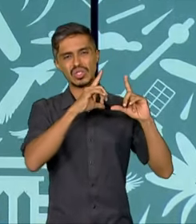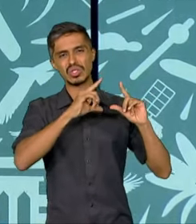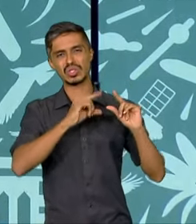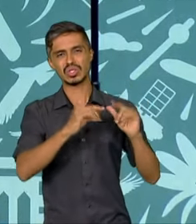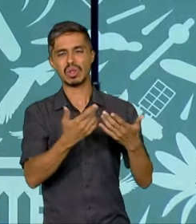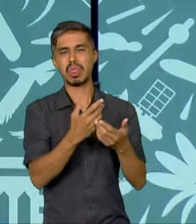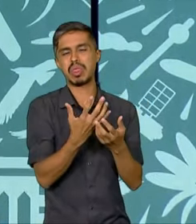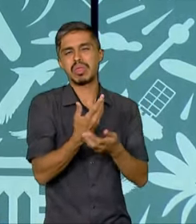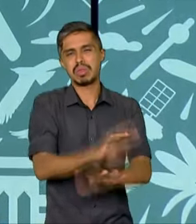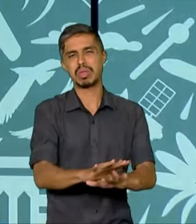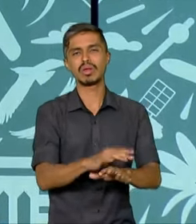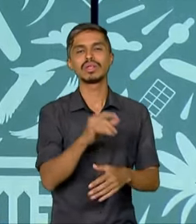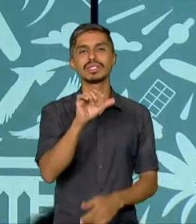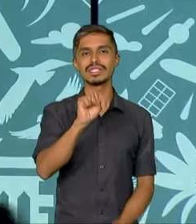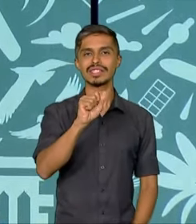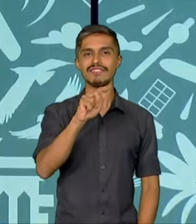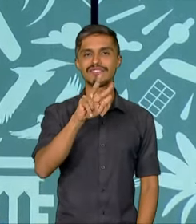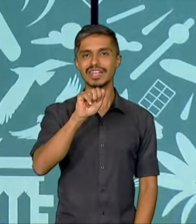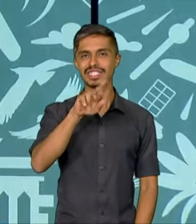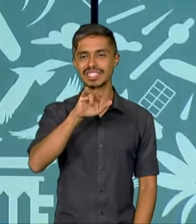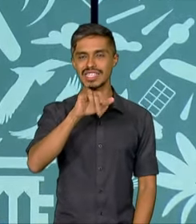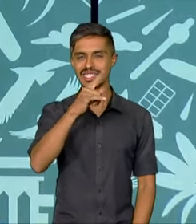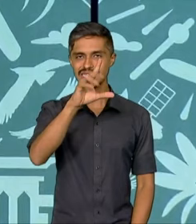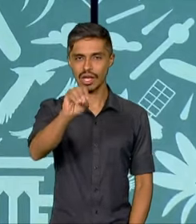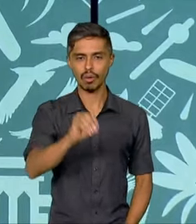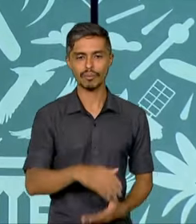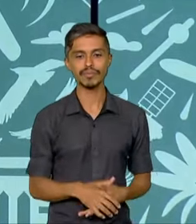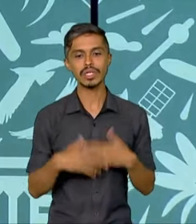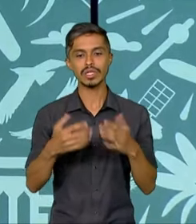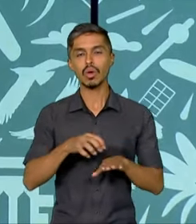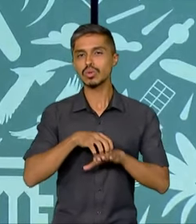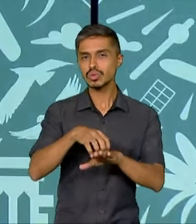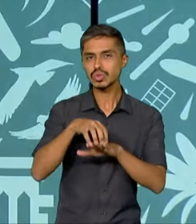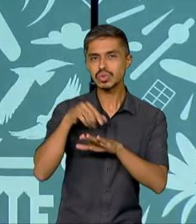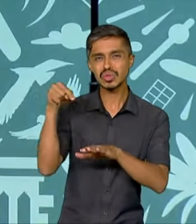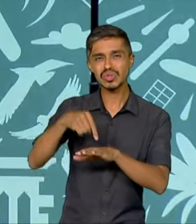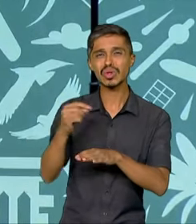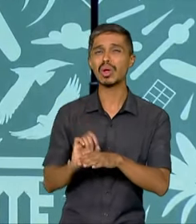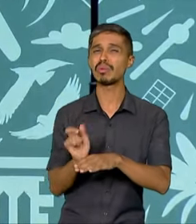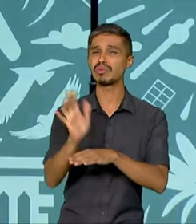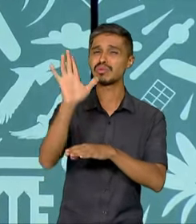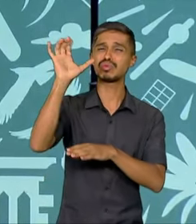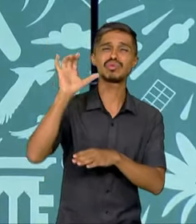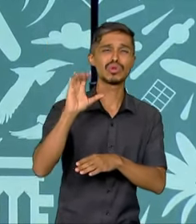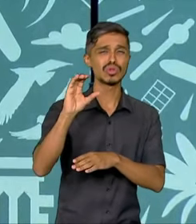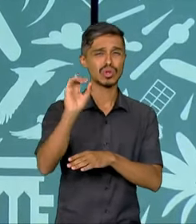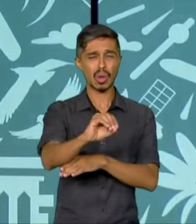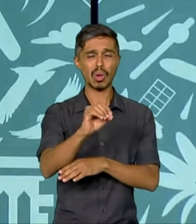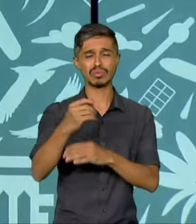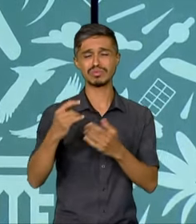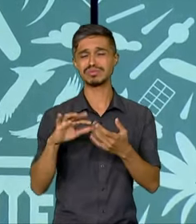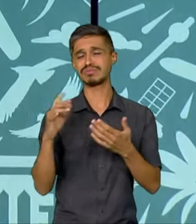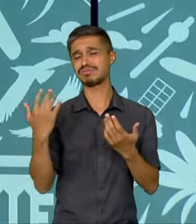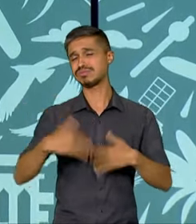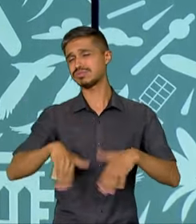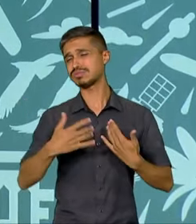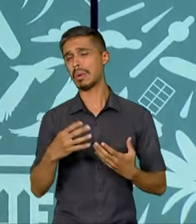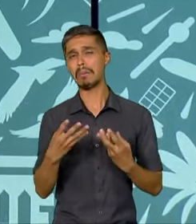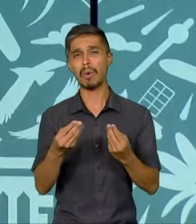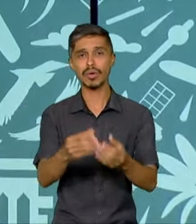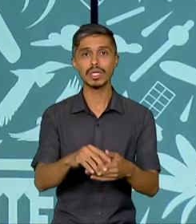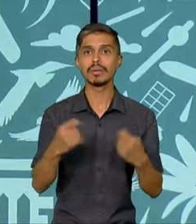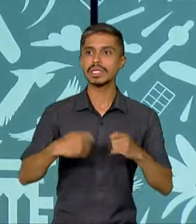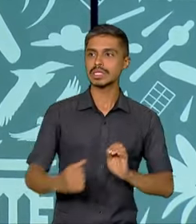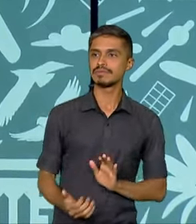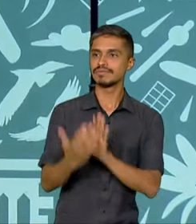energia, indústria e transporte emitem muito gás de efeito estufa. Temos que lidar com todas essas